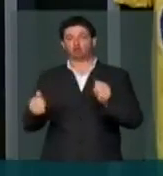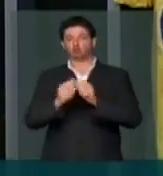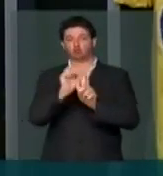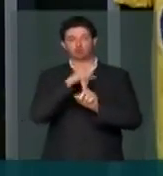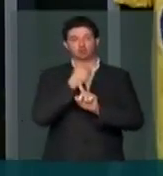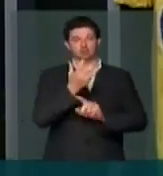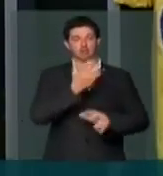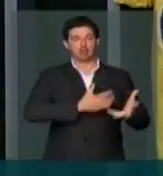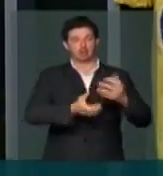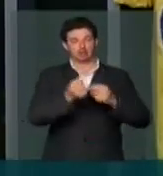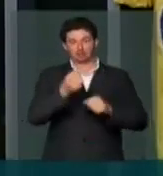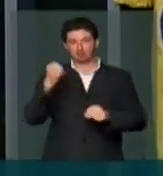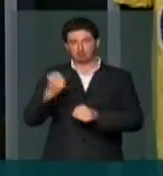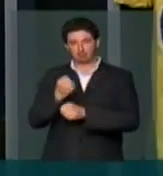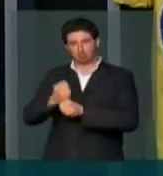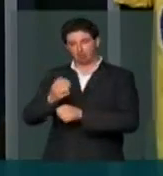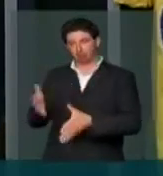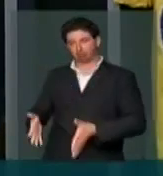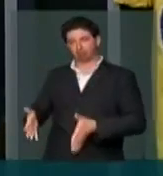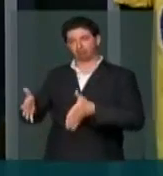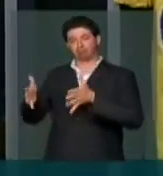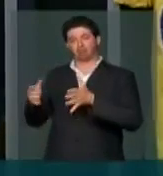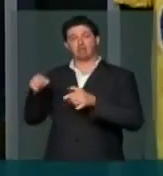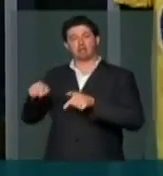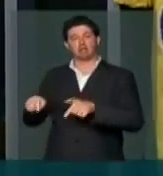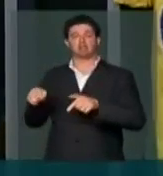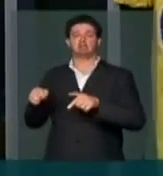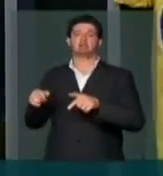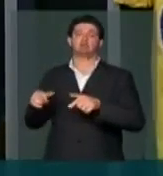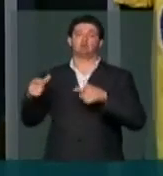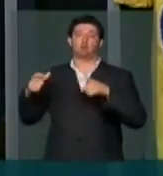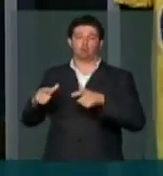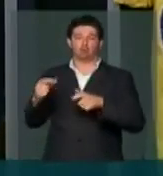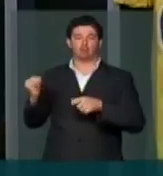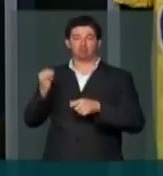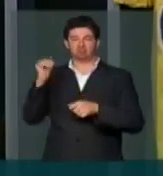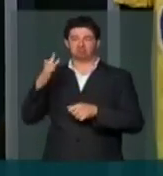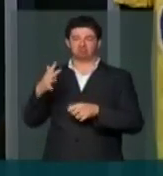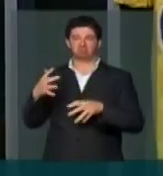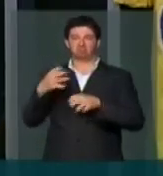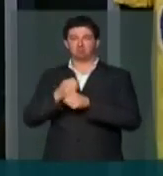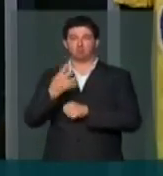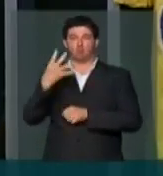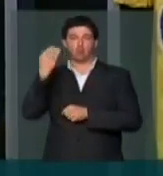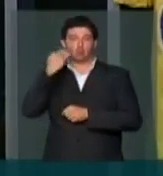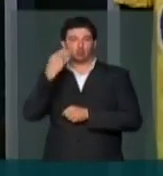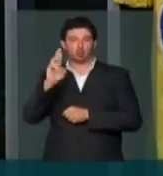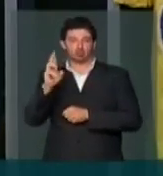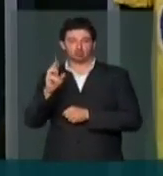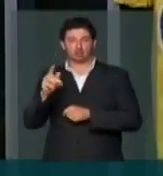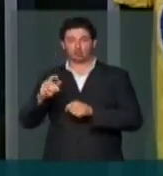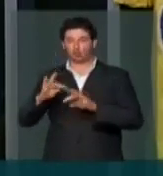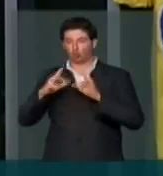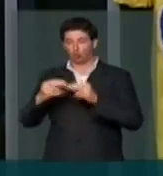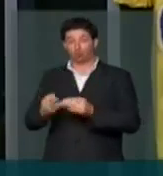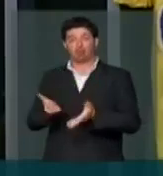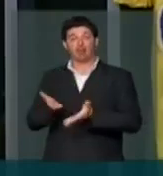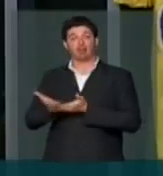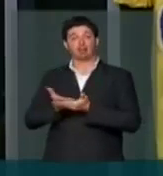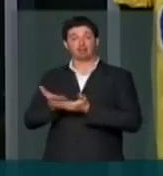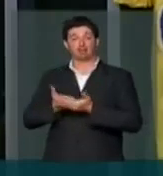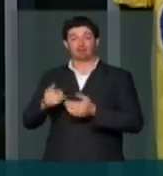à sociedade para erguer esse importante equipamento, que vai custar algo em torno de 4 milhões de reais, e atender